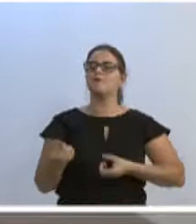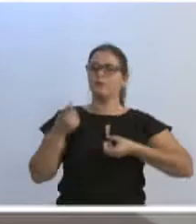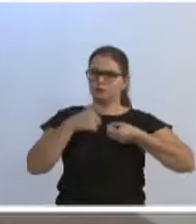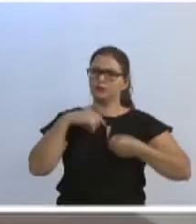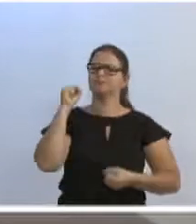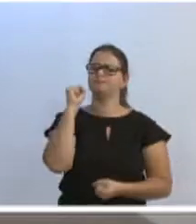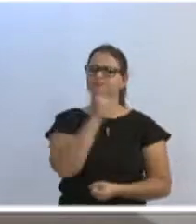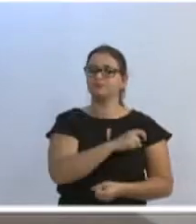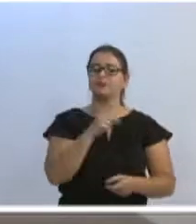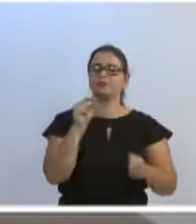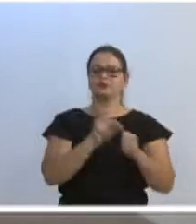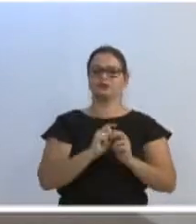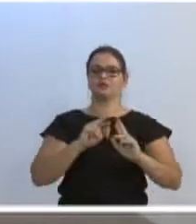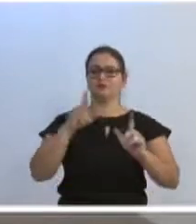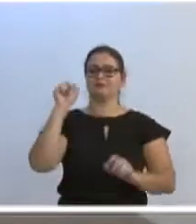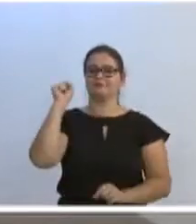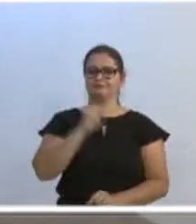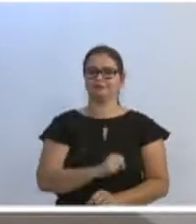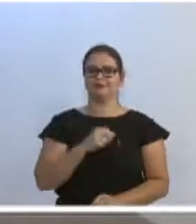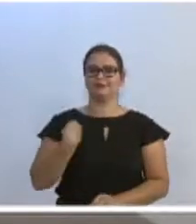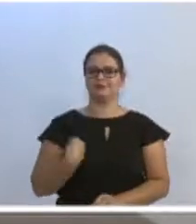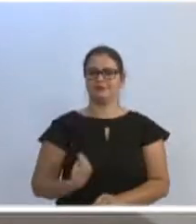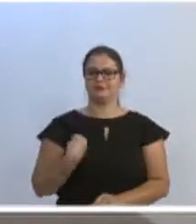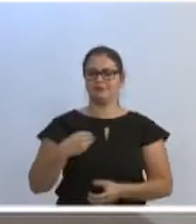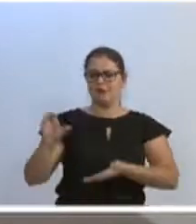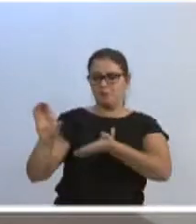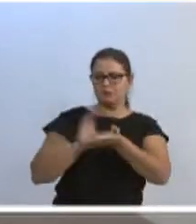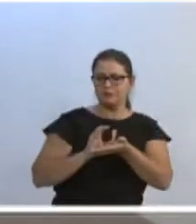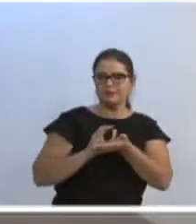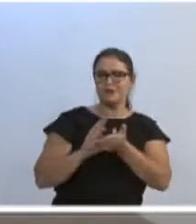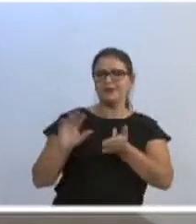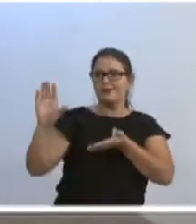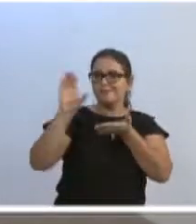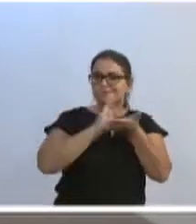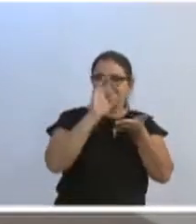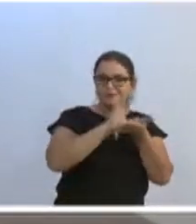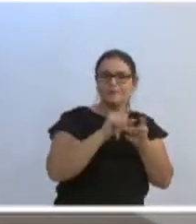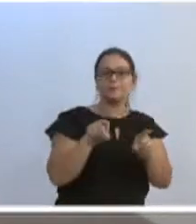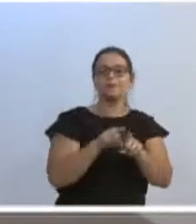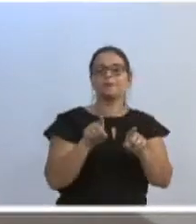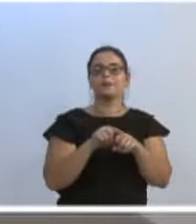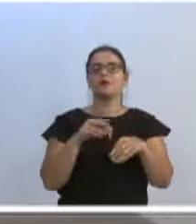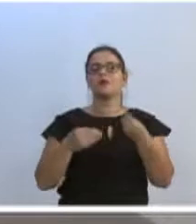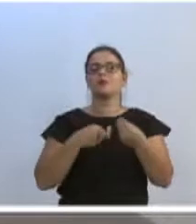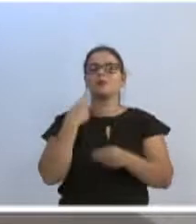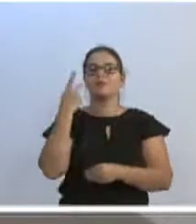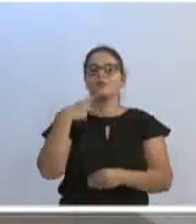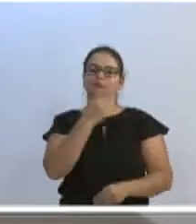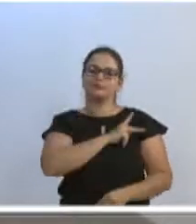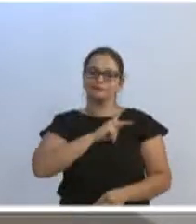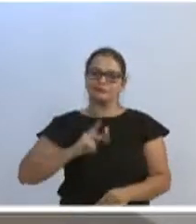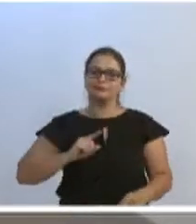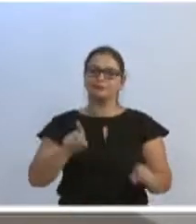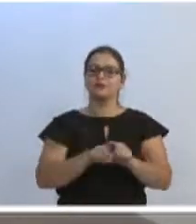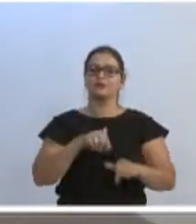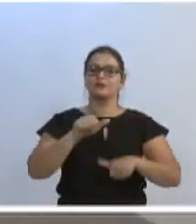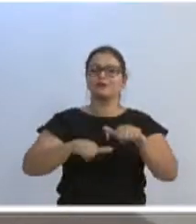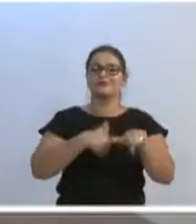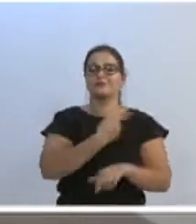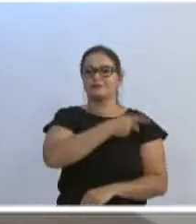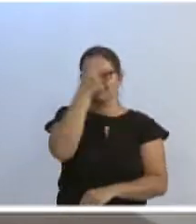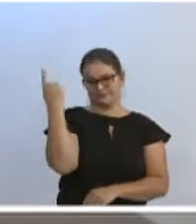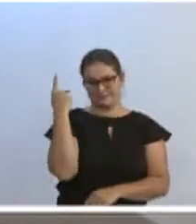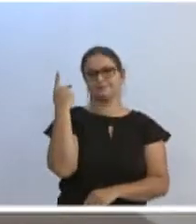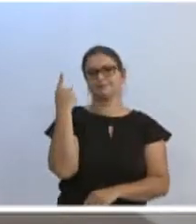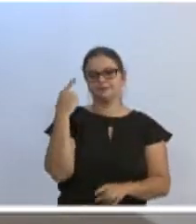Porque, sim, isso faz diferença. Isso faz diferença na vinda de recursos, isso faz diferença na geração de política pública e na transformação da vida das pessoas.